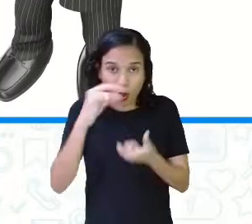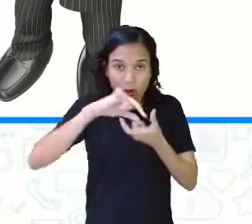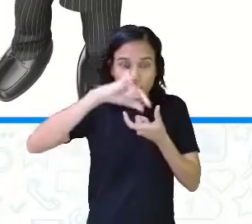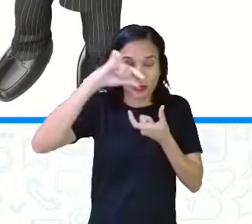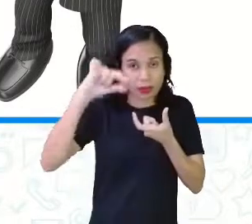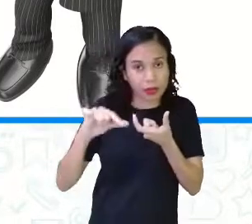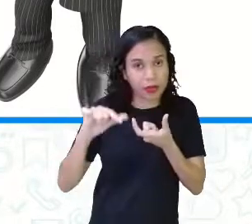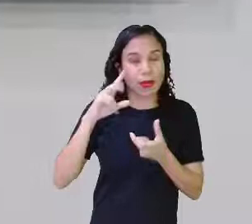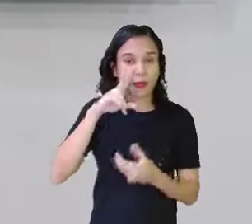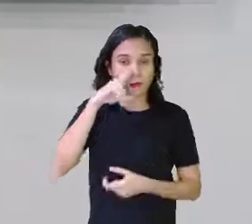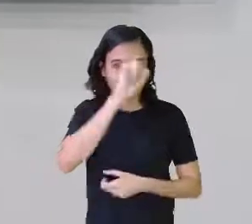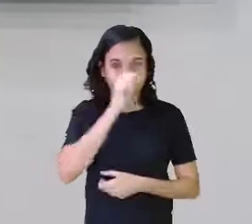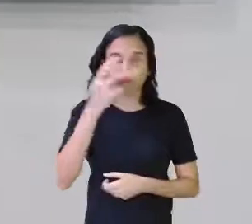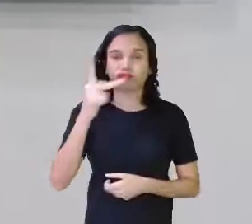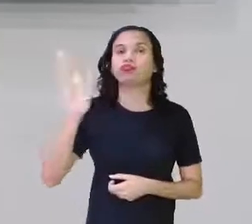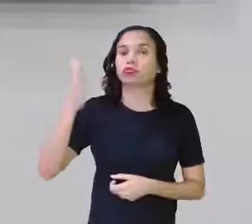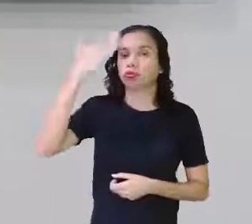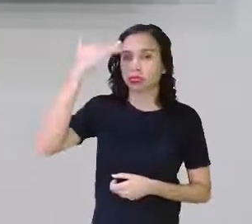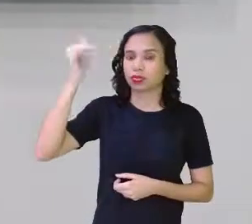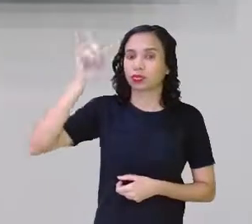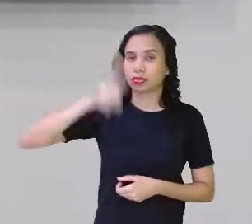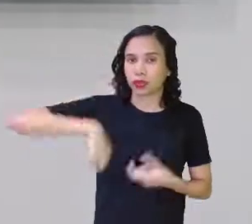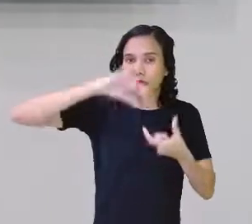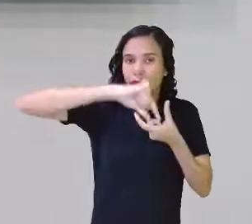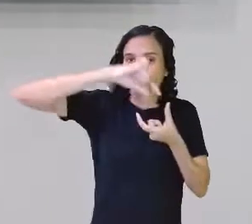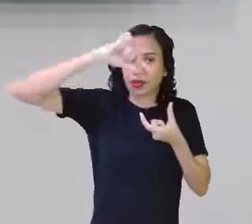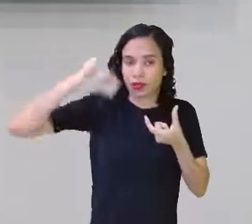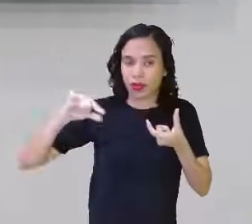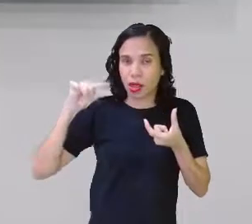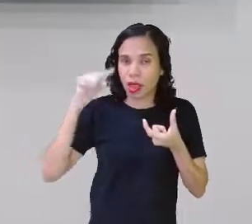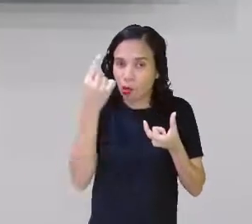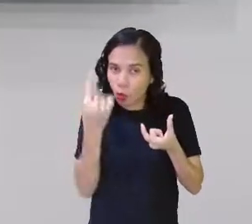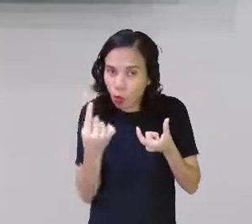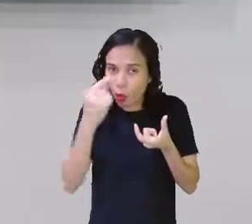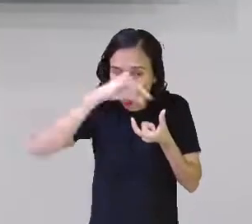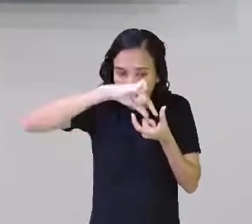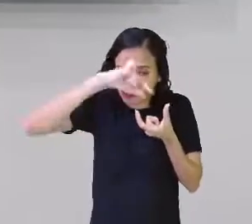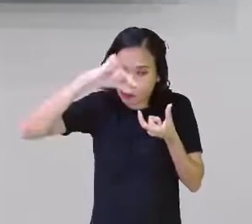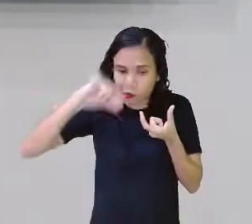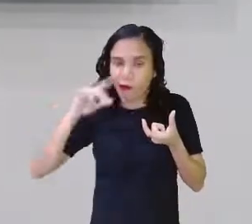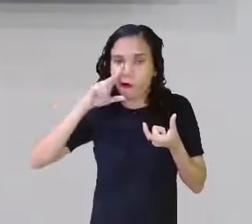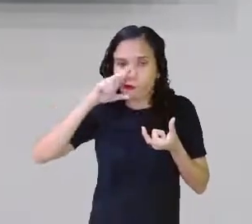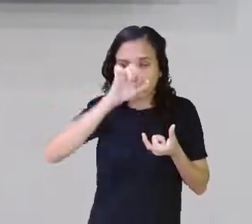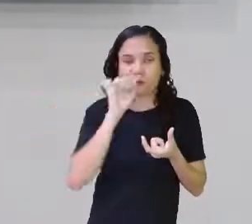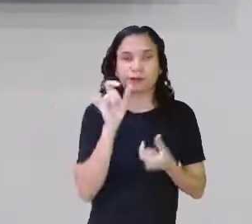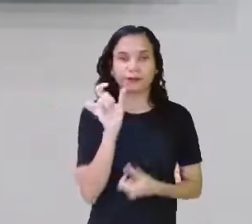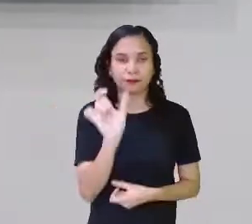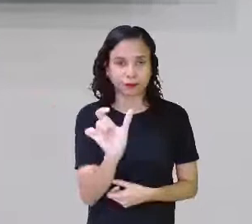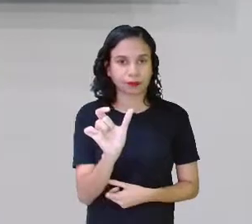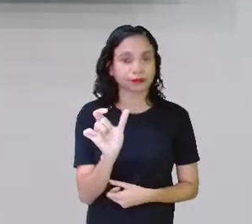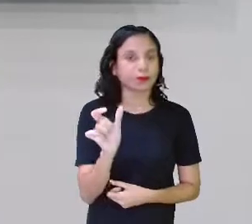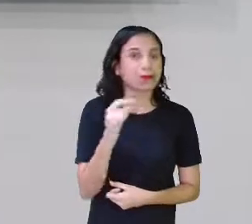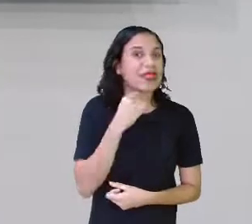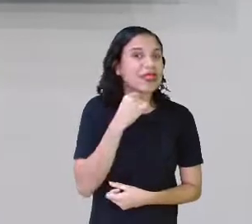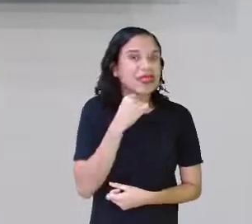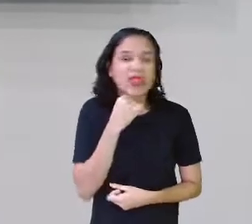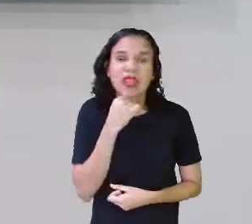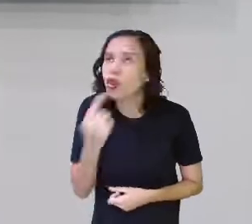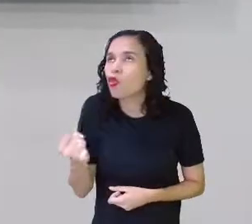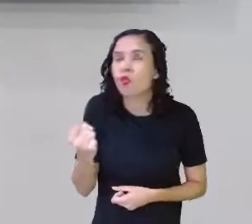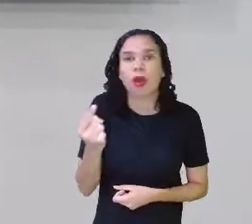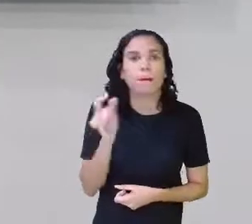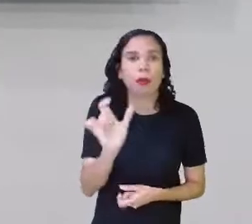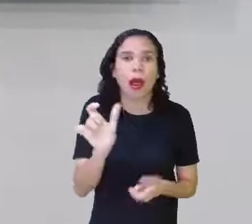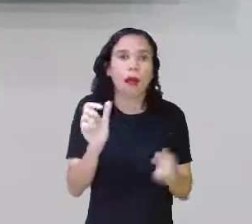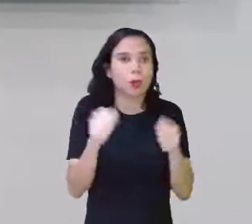Então, você já sabe. Sílaba tônica é a sílaba mais forte de uma palavra. Segundo ponto. Nenhuma palavra, por maior